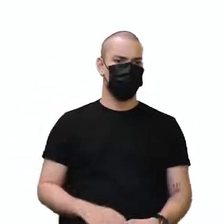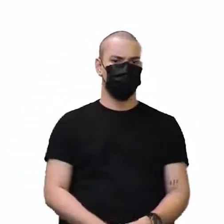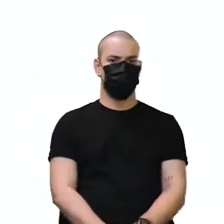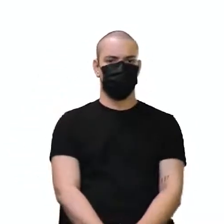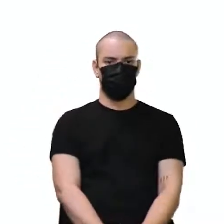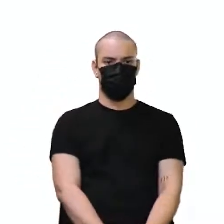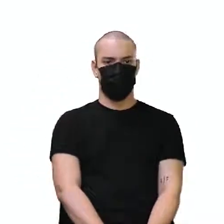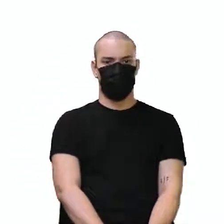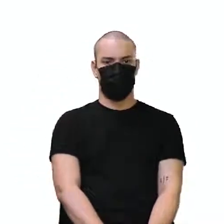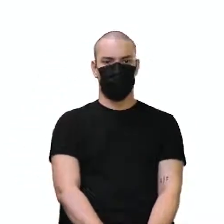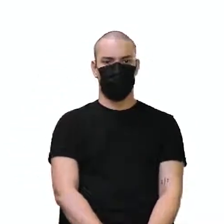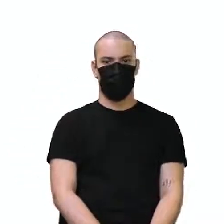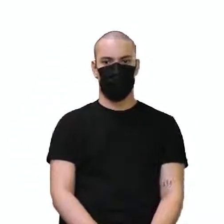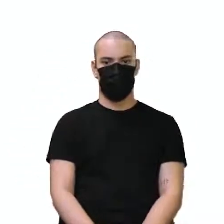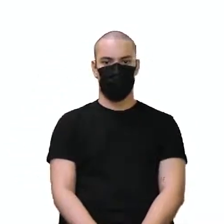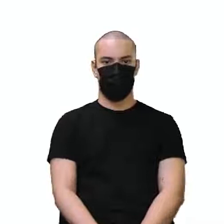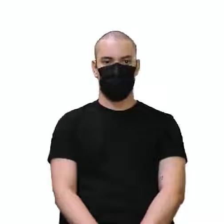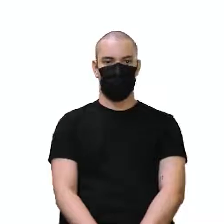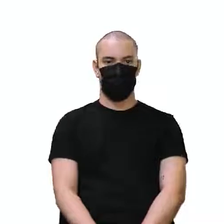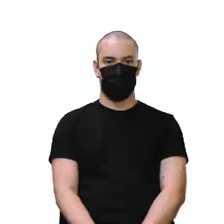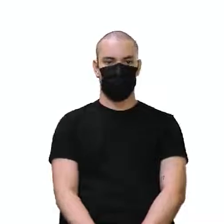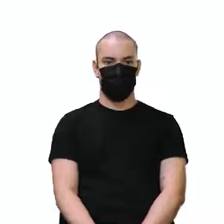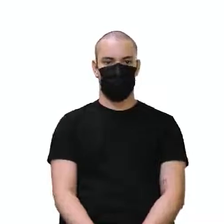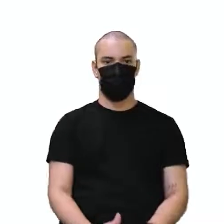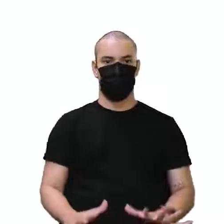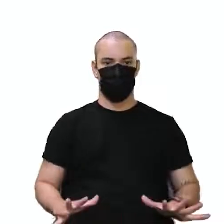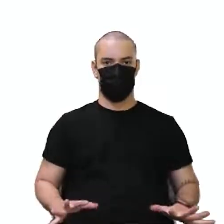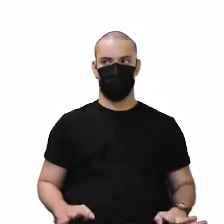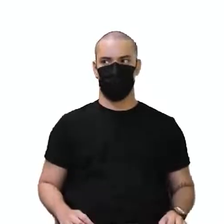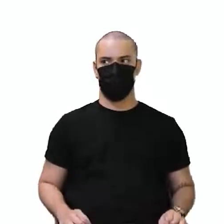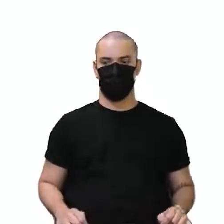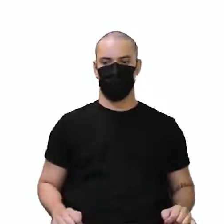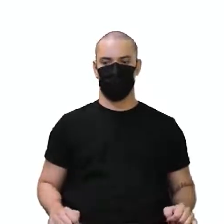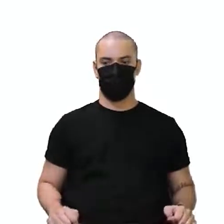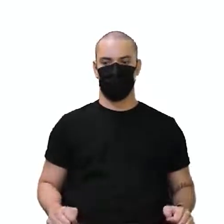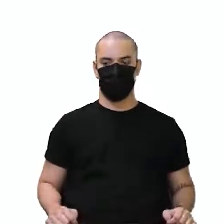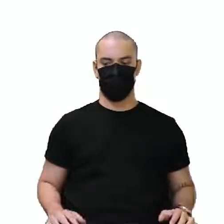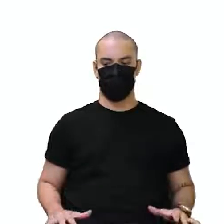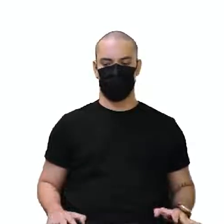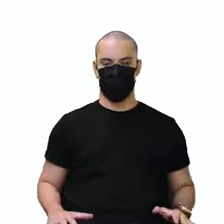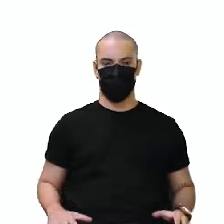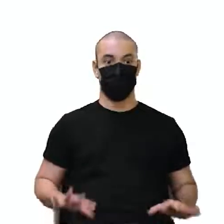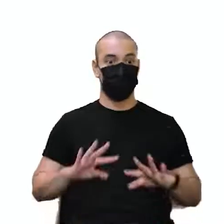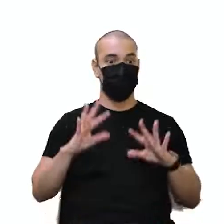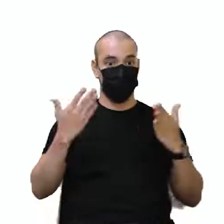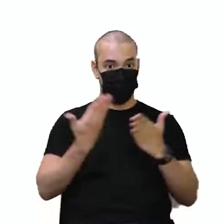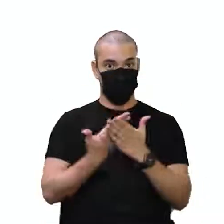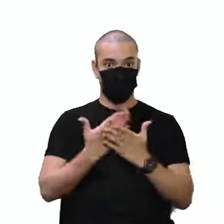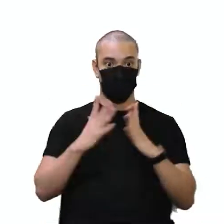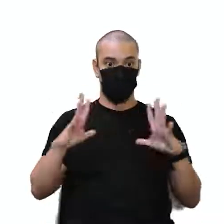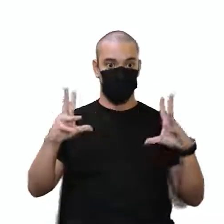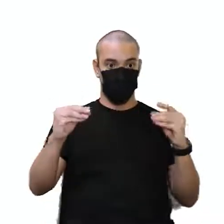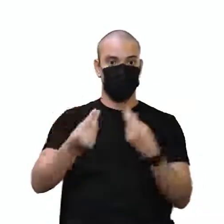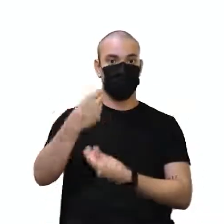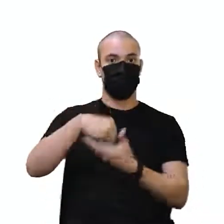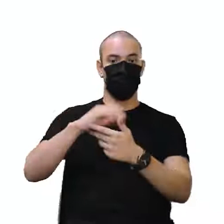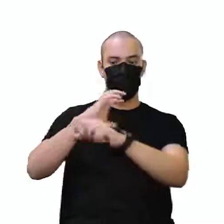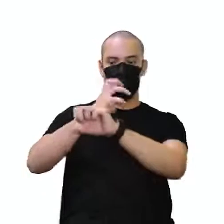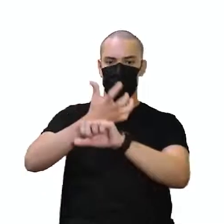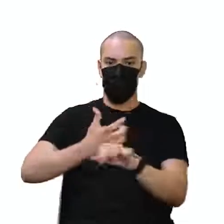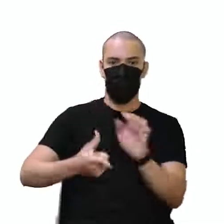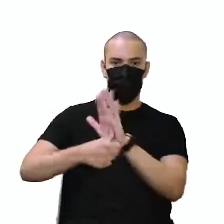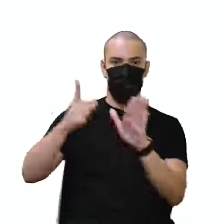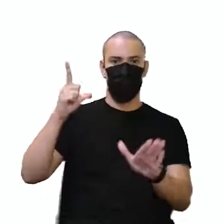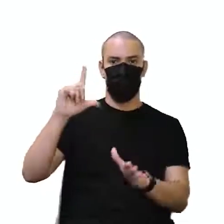Exato. Para compreender, estuda o que está ali terrado, terrado, que são os fósseis, para poder compreender como que é essa